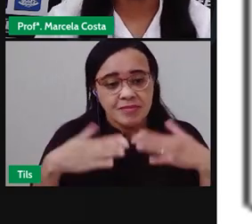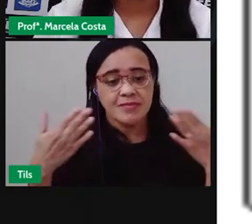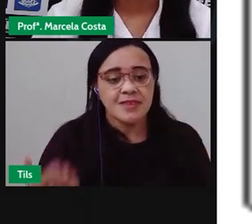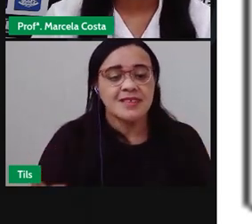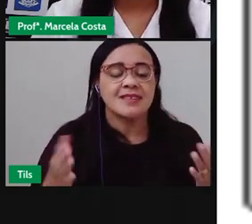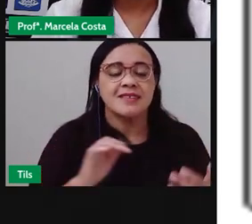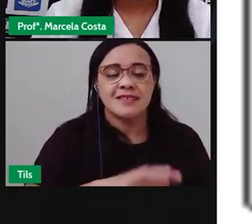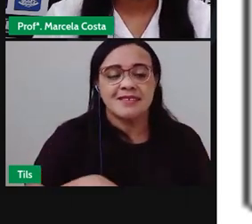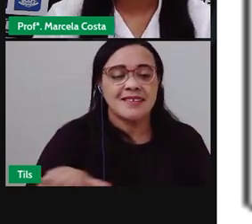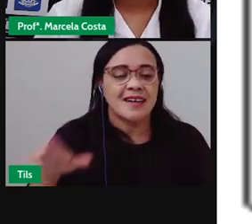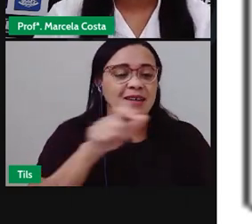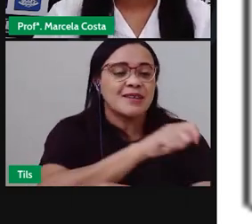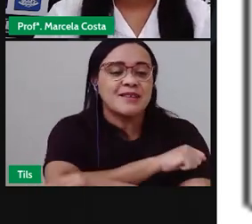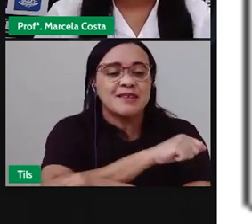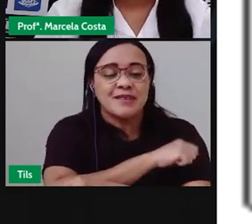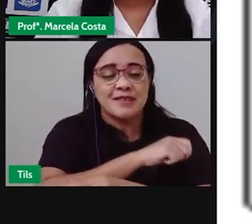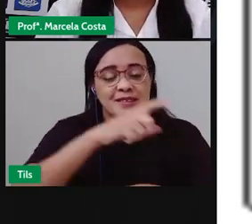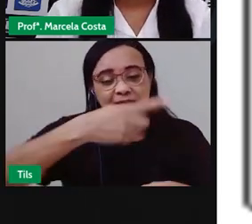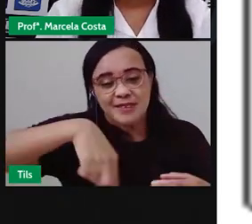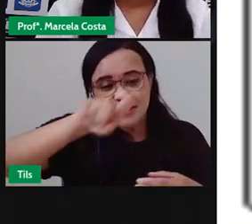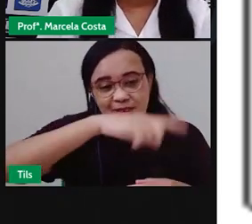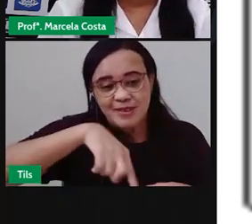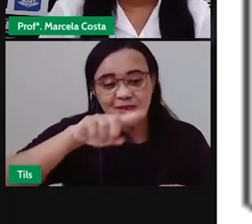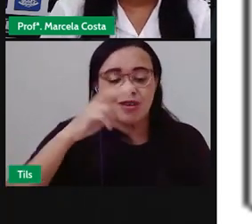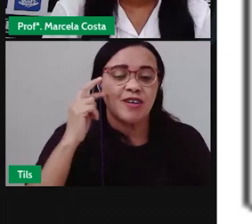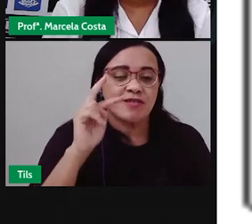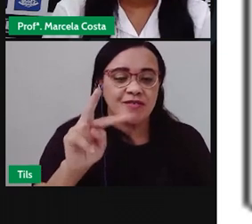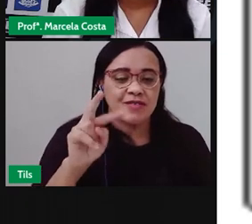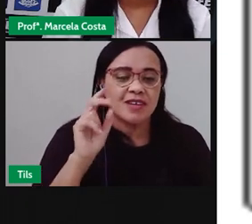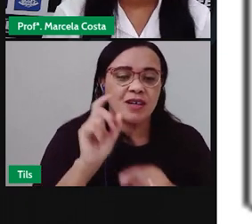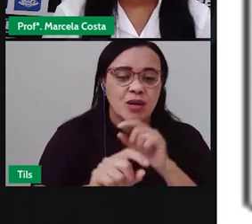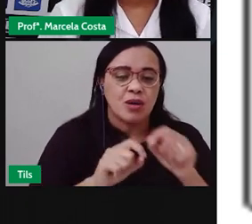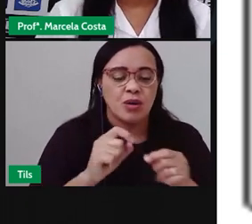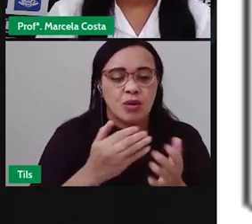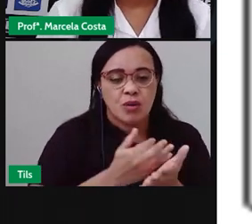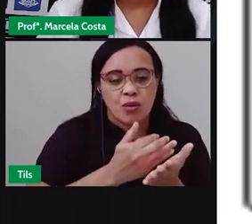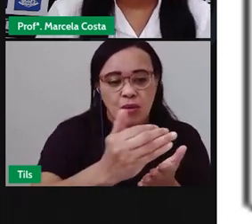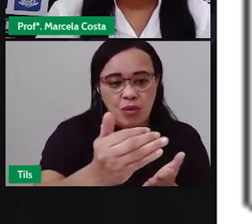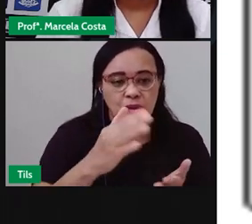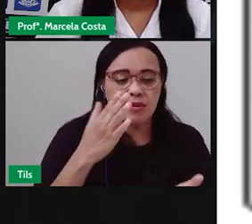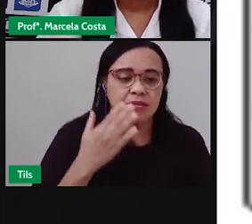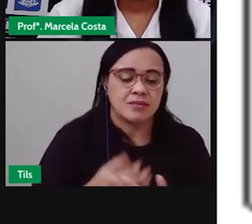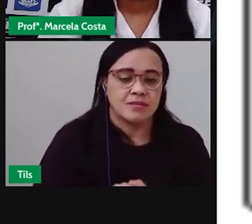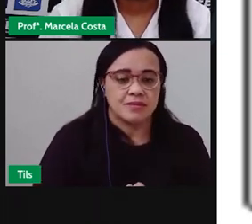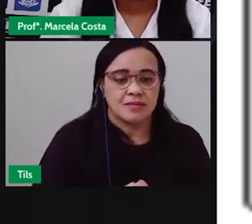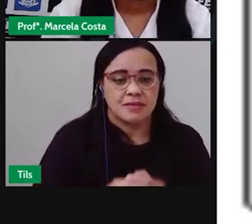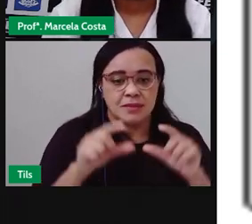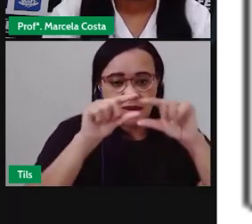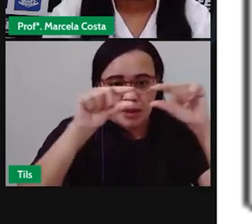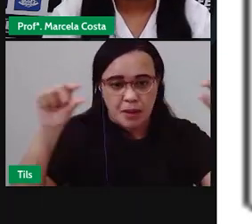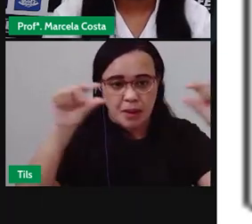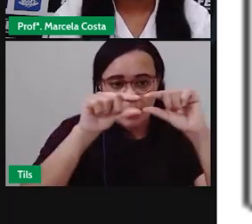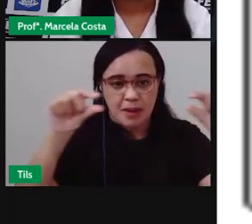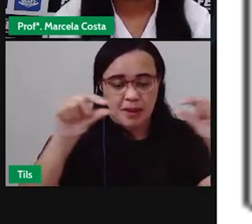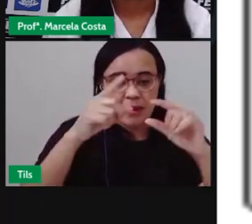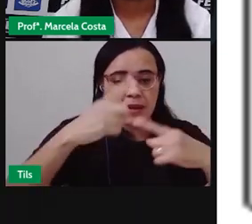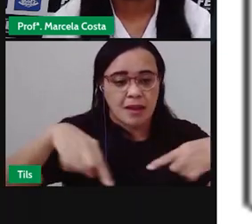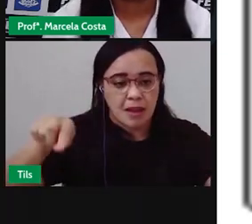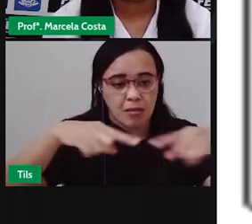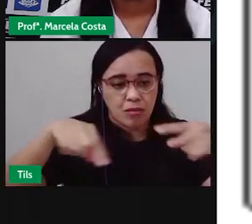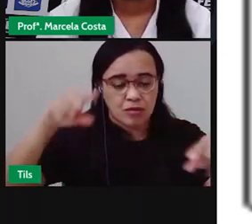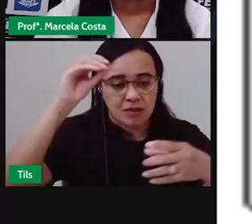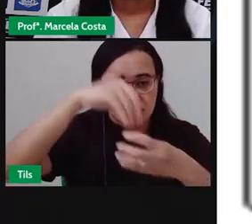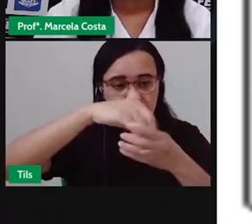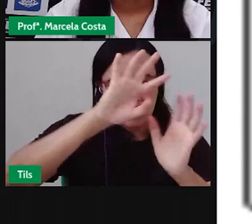A gente vai ter ali Né No início da primeira estrofe Da